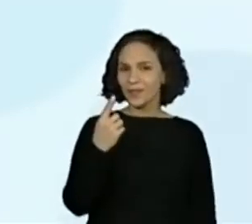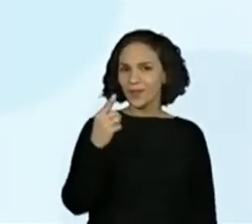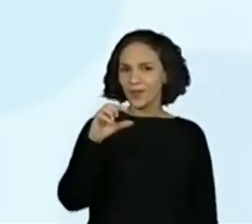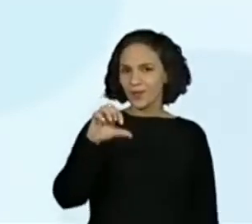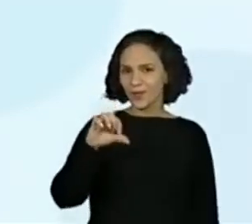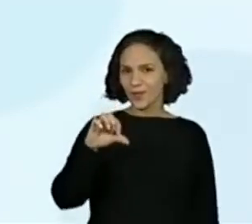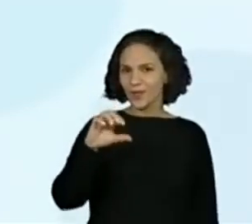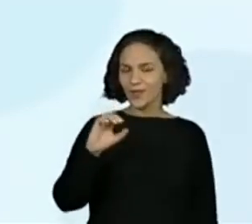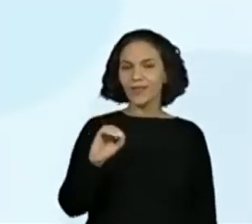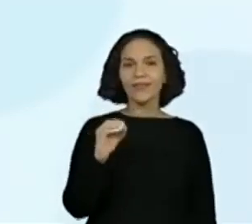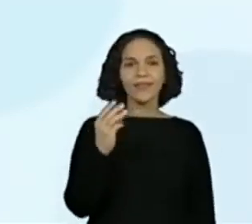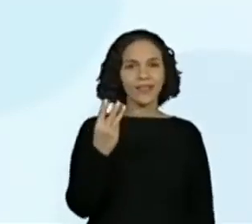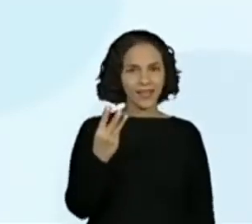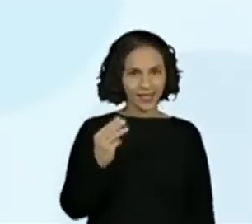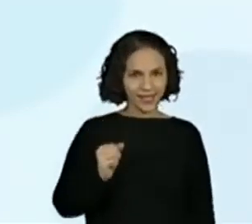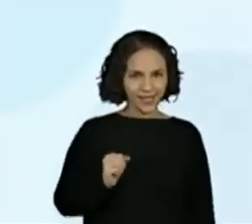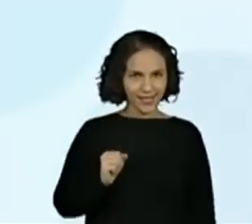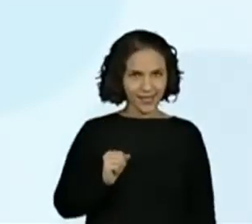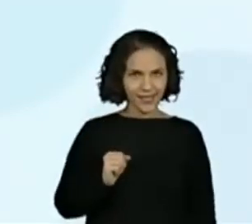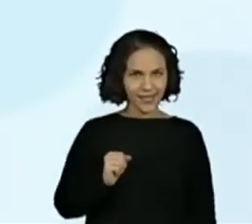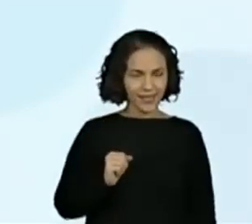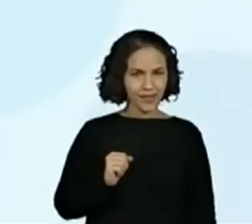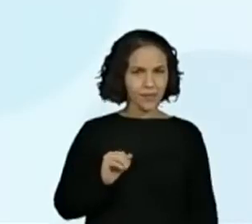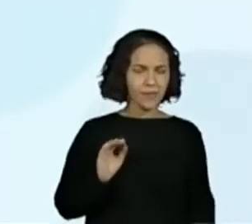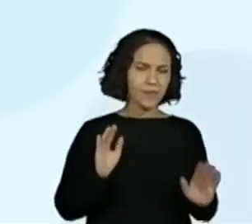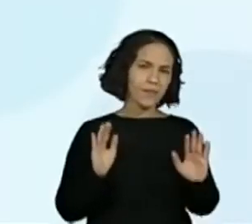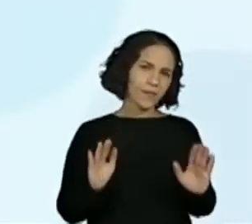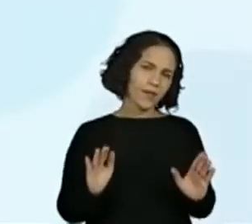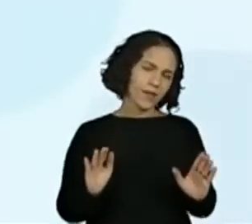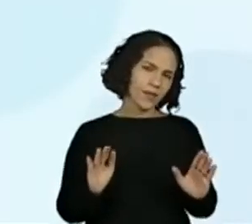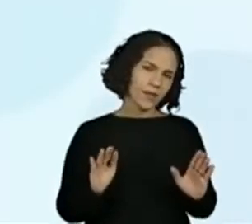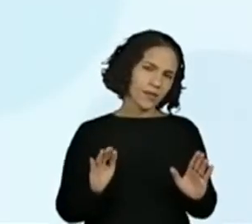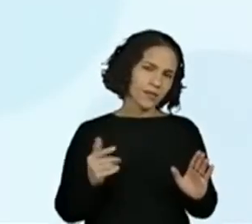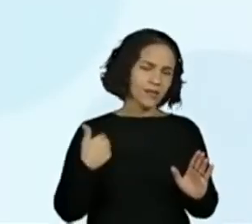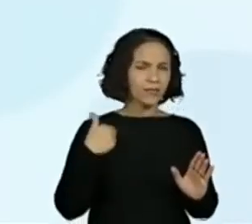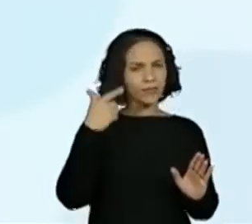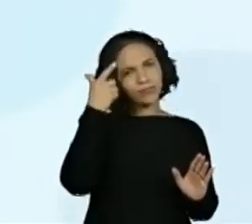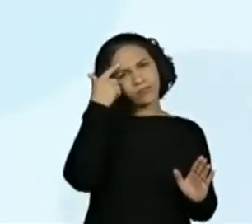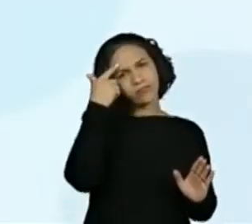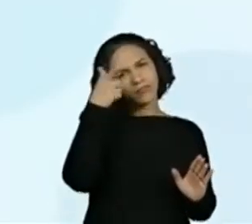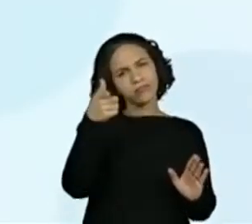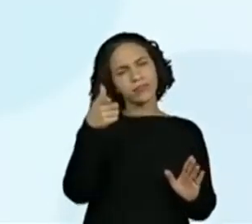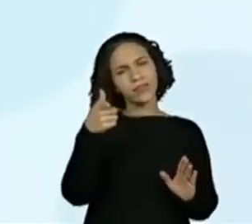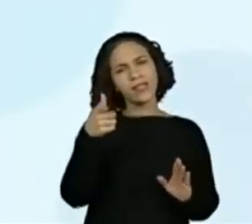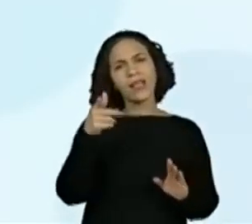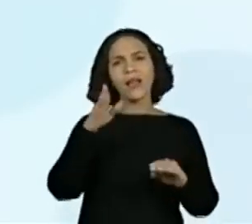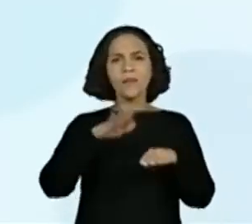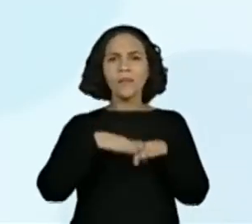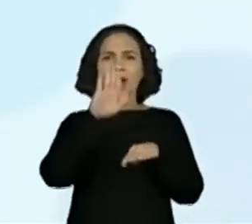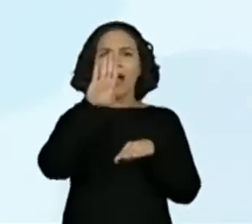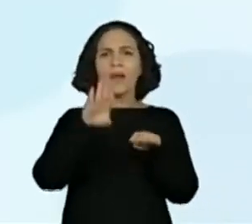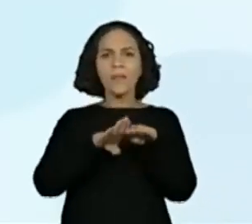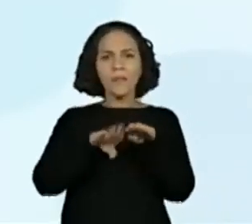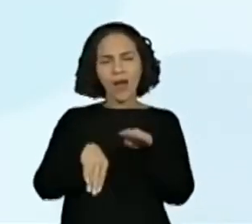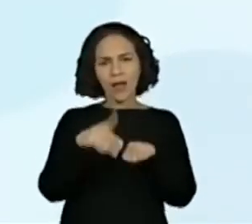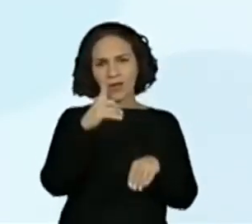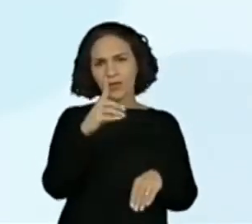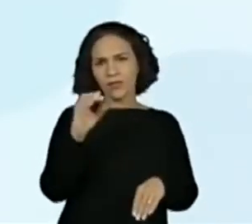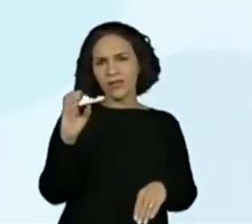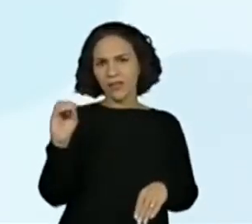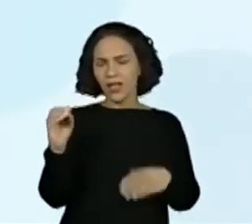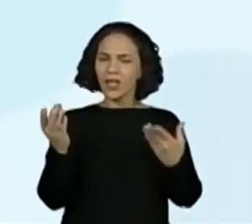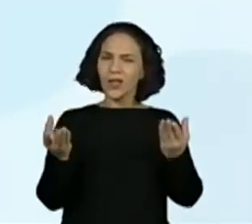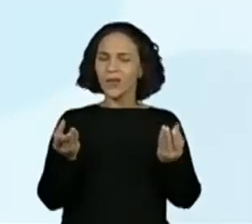1903. Como a gente quer saber se ele já nasceu há mais de 100 anos, há menos ou 100